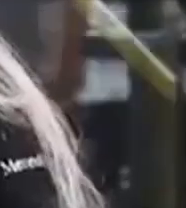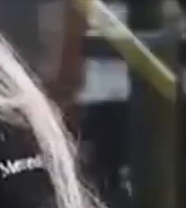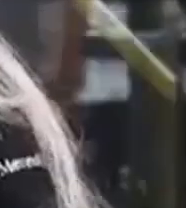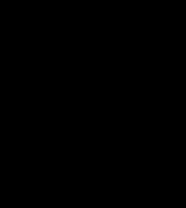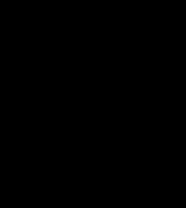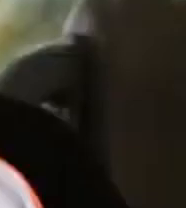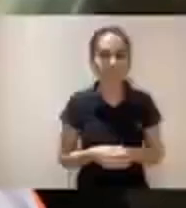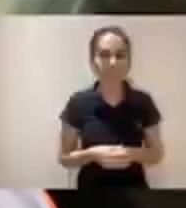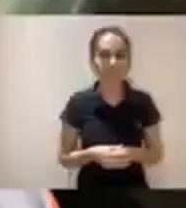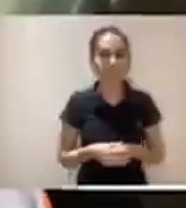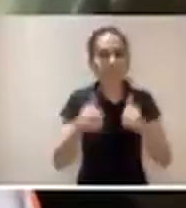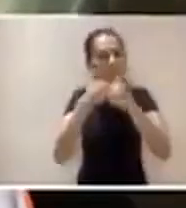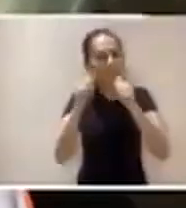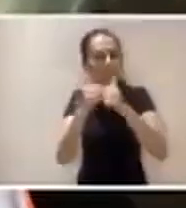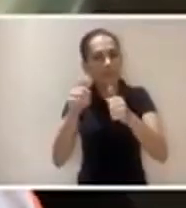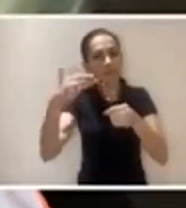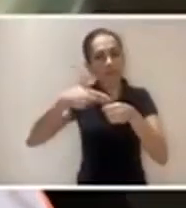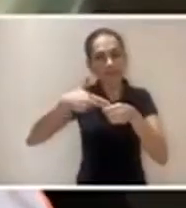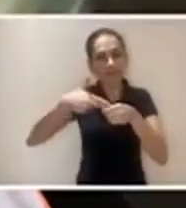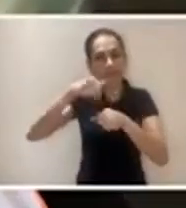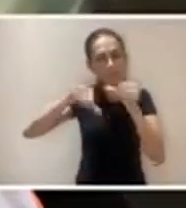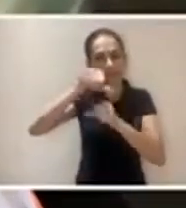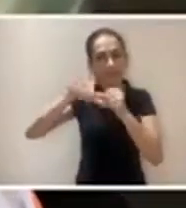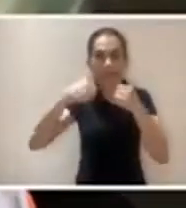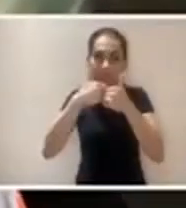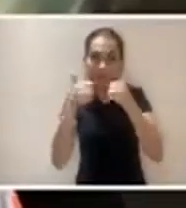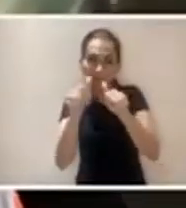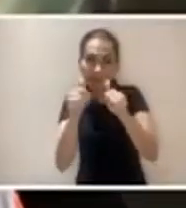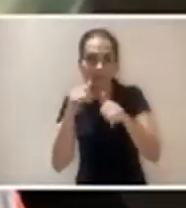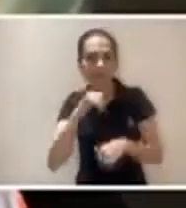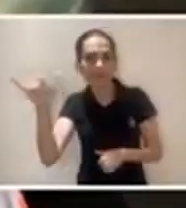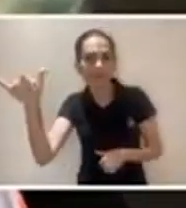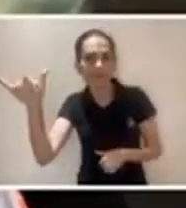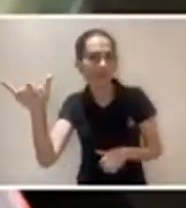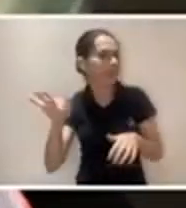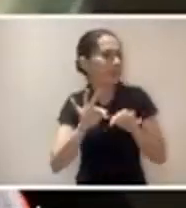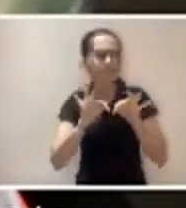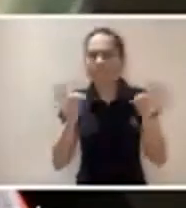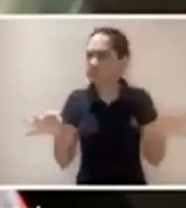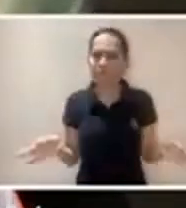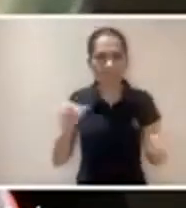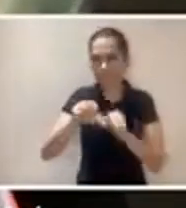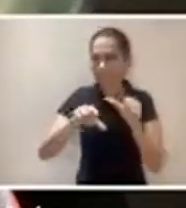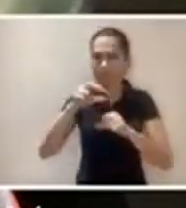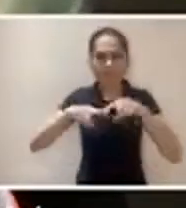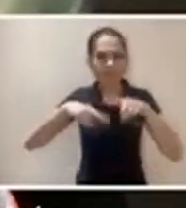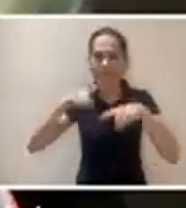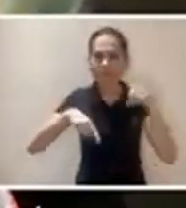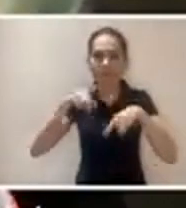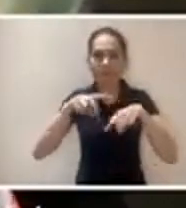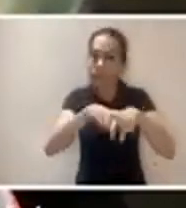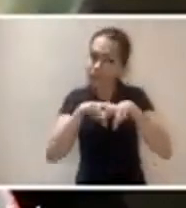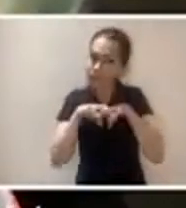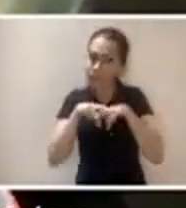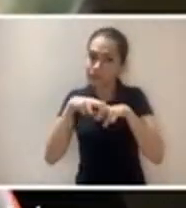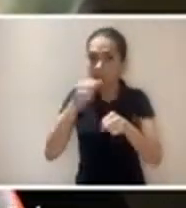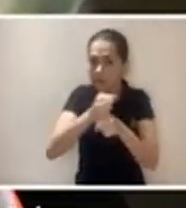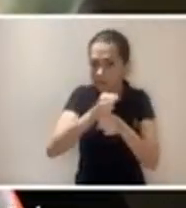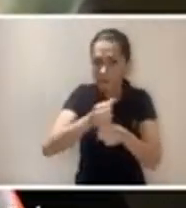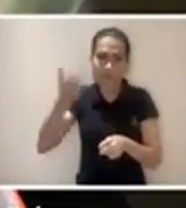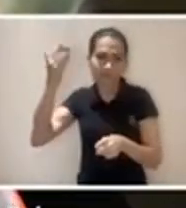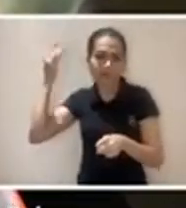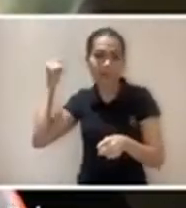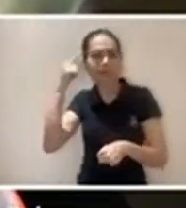mercado. A mudança do ônibus diesel para o ônibus elétrico não é uma mudança apenas de produto. E por isso foi decidido há alguns anos atrás